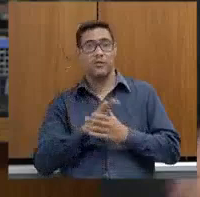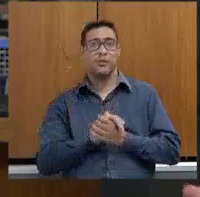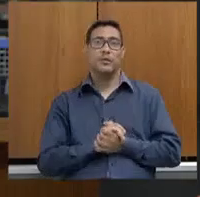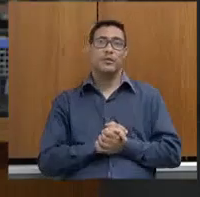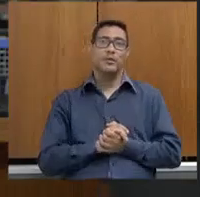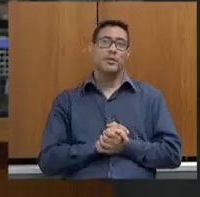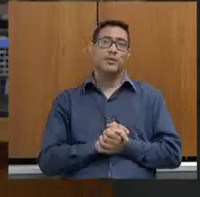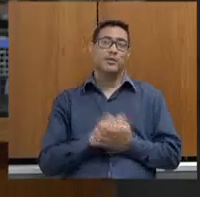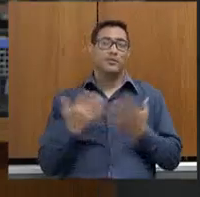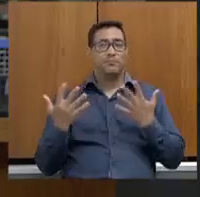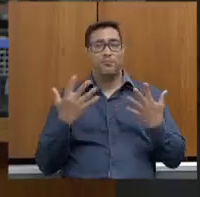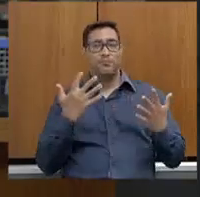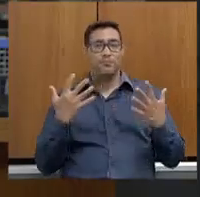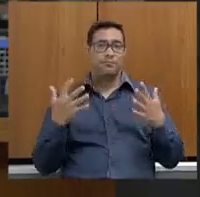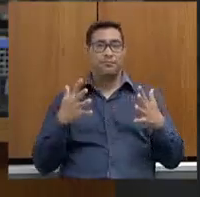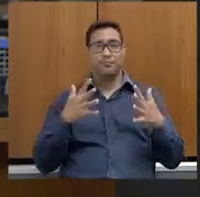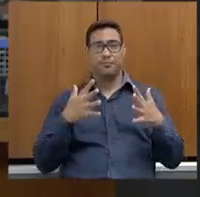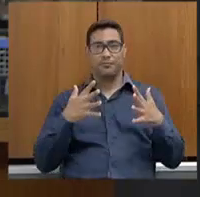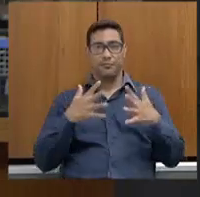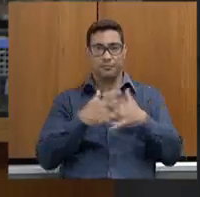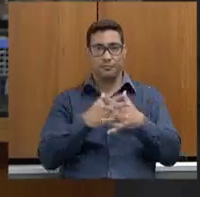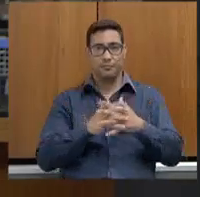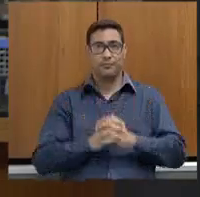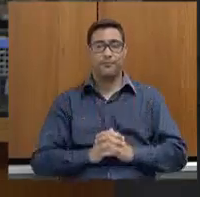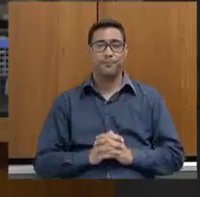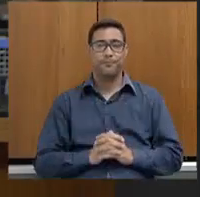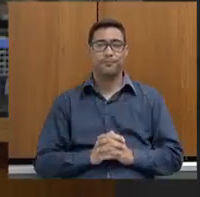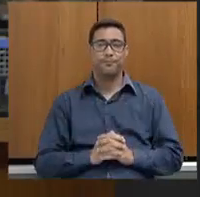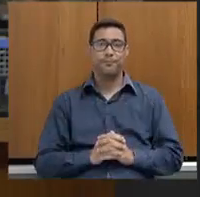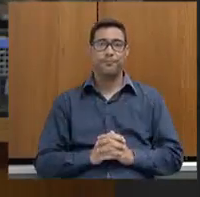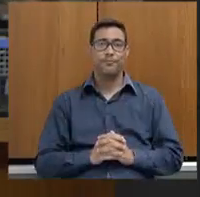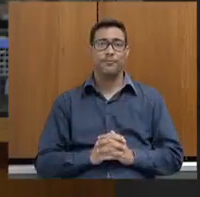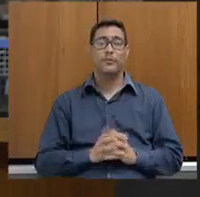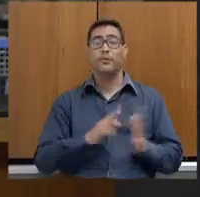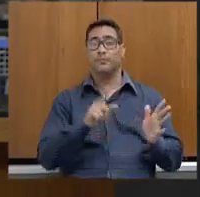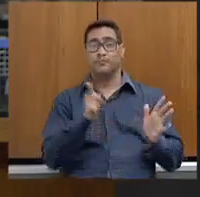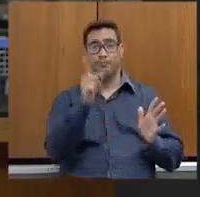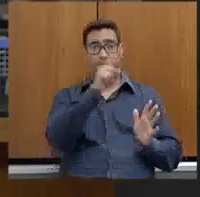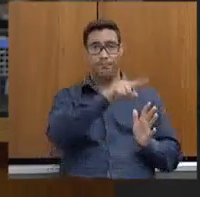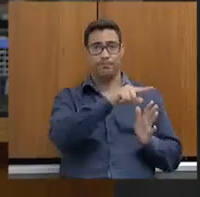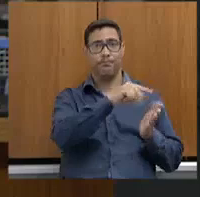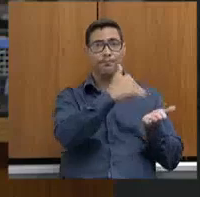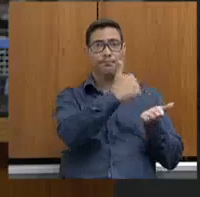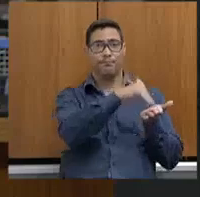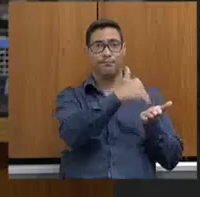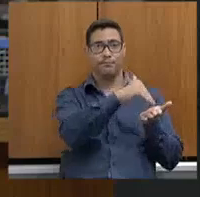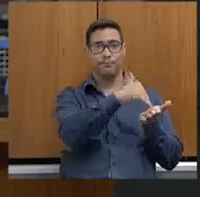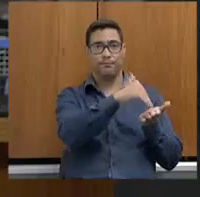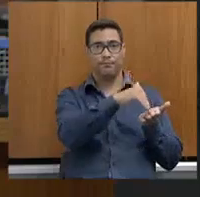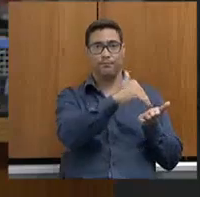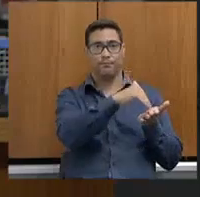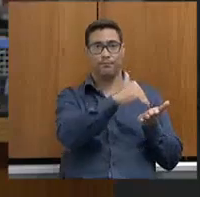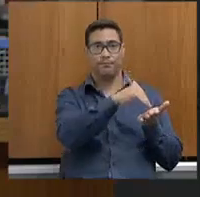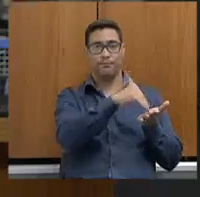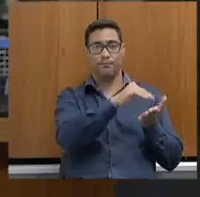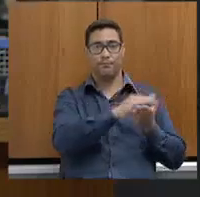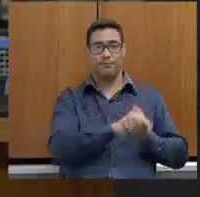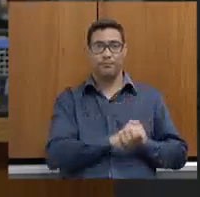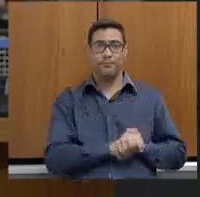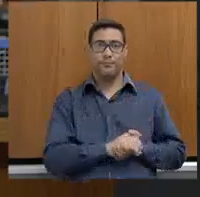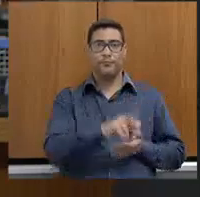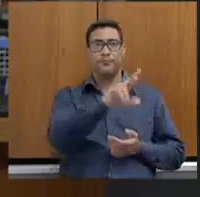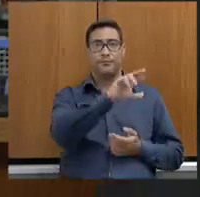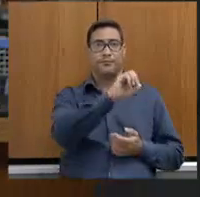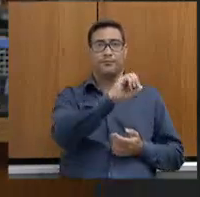aí essa confusão. Secretário, o que eu posso dizer do secretário Rogério Greco? A gente já